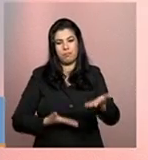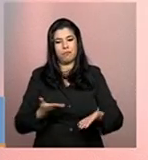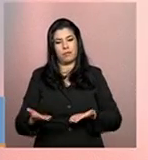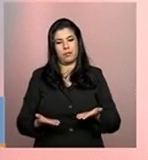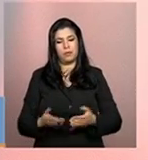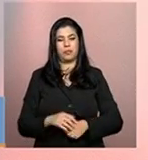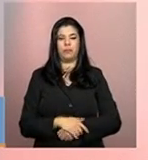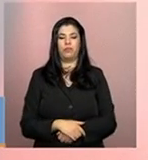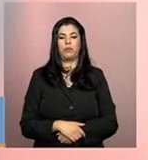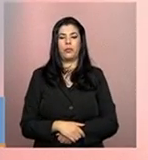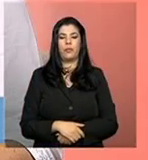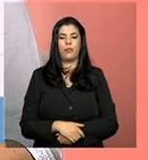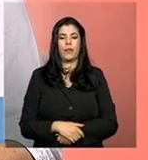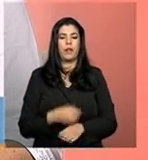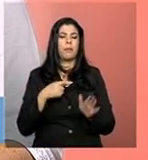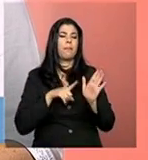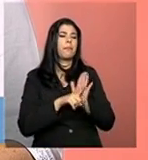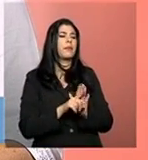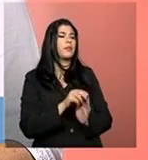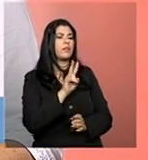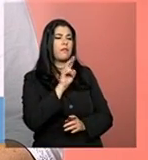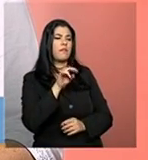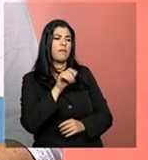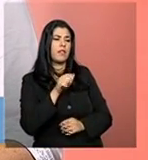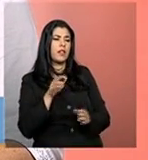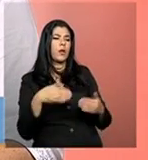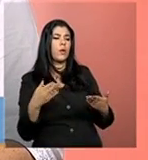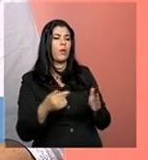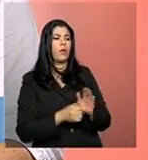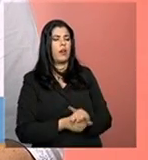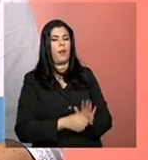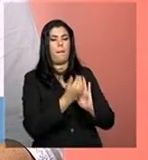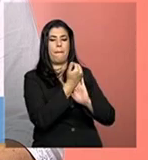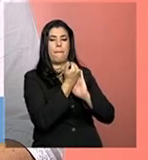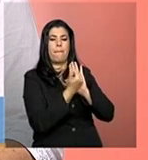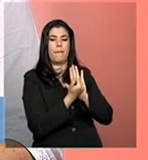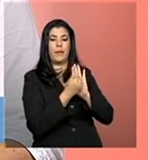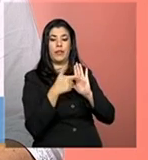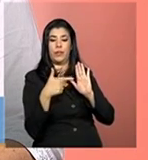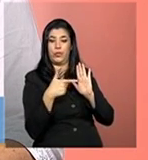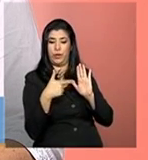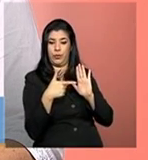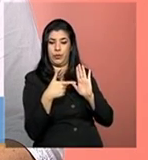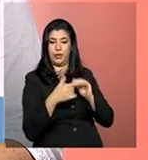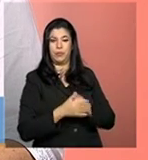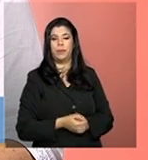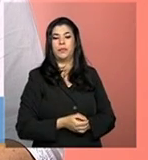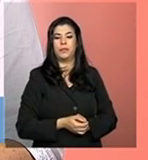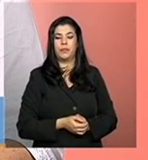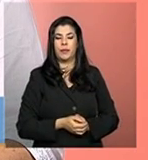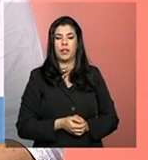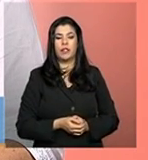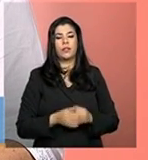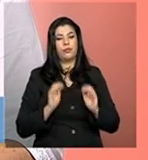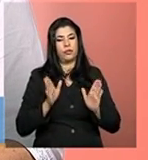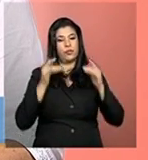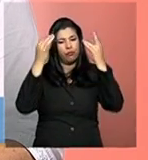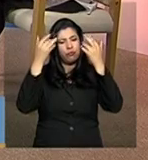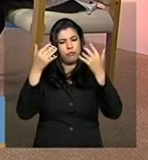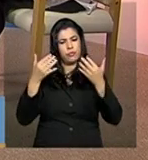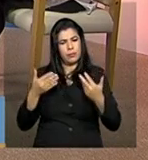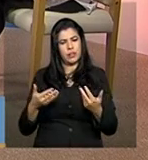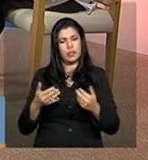Viviane, e quais são os passos para o preenchimento da sessão 2? Então, como a gente, como já tínhamos falado,